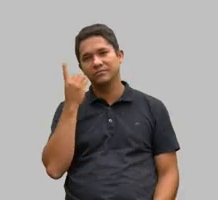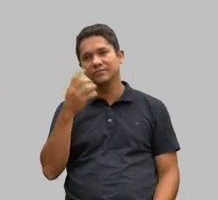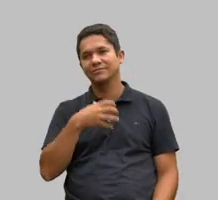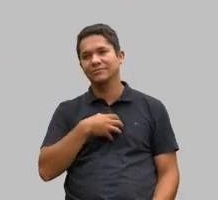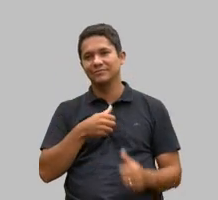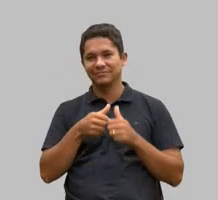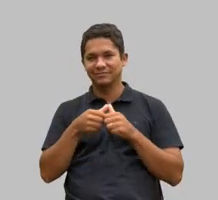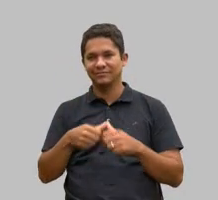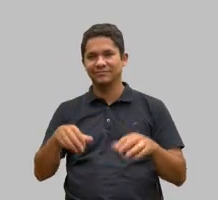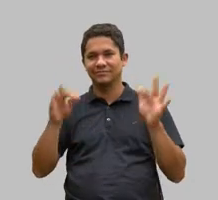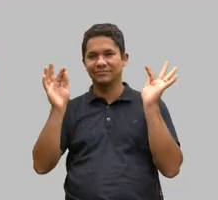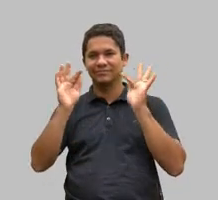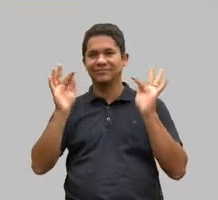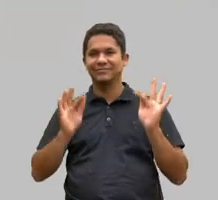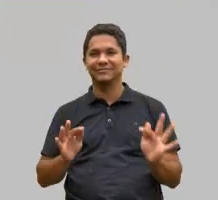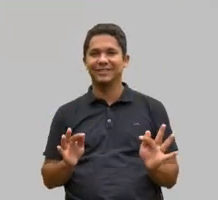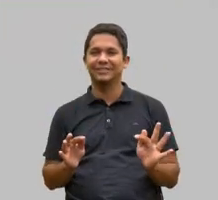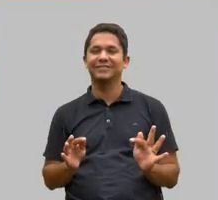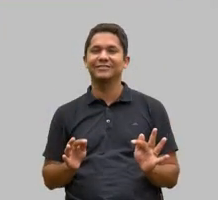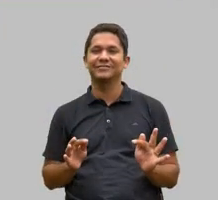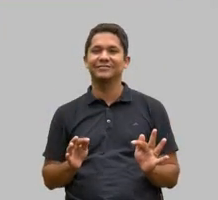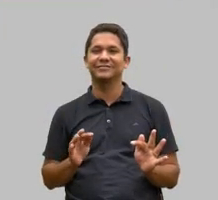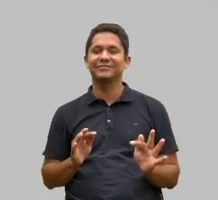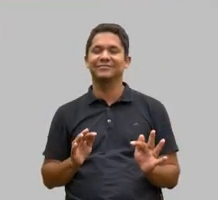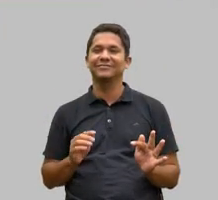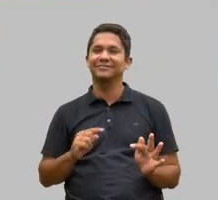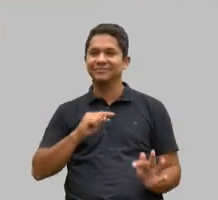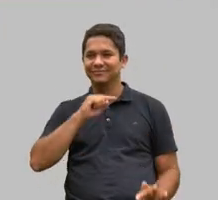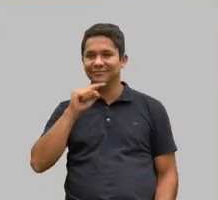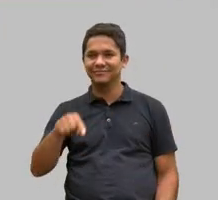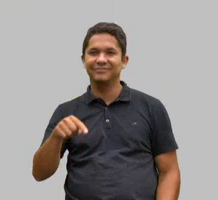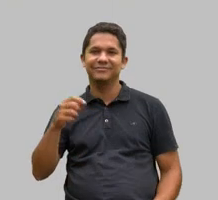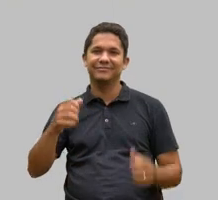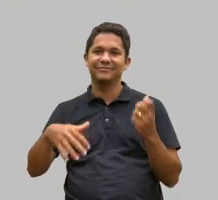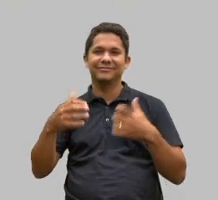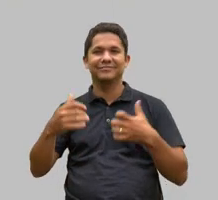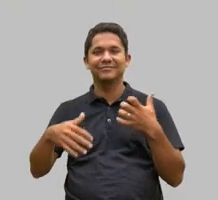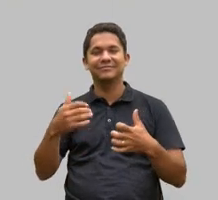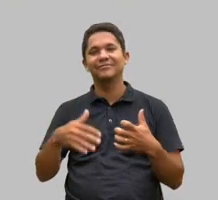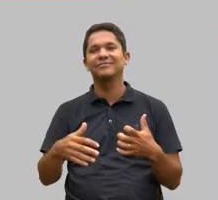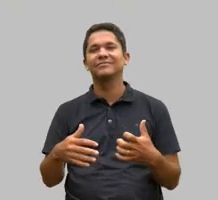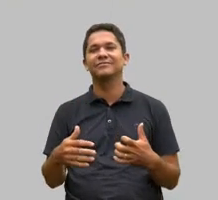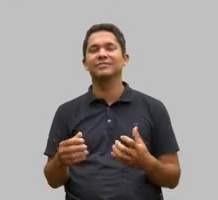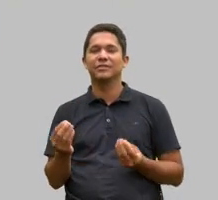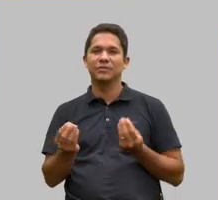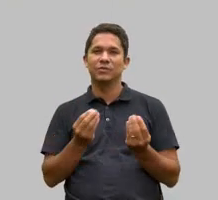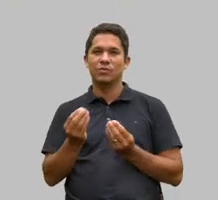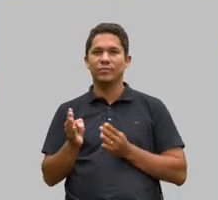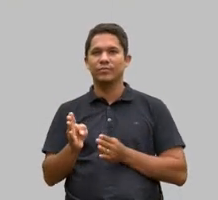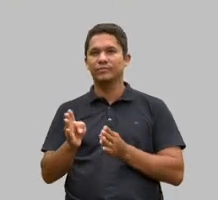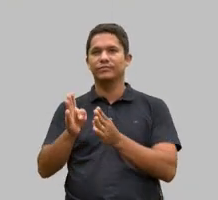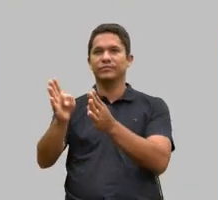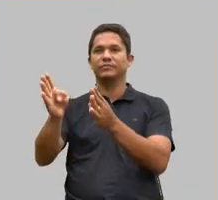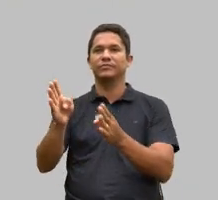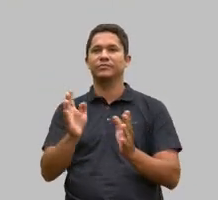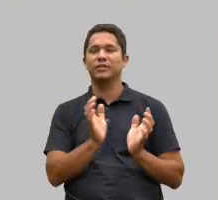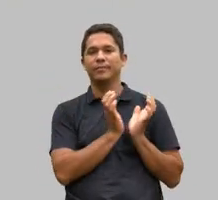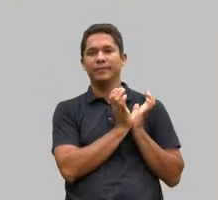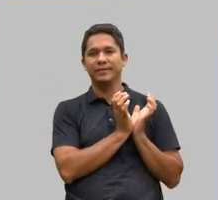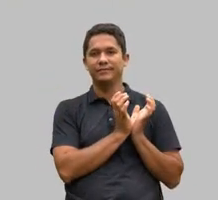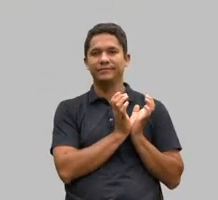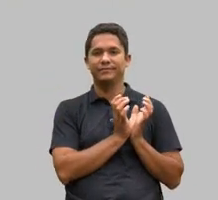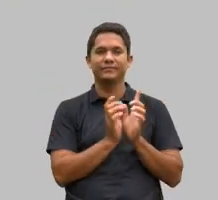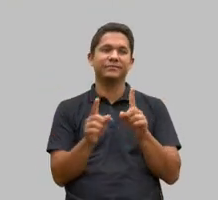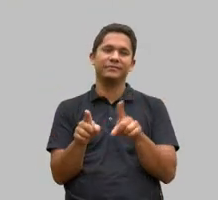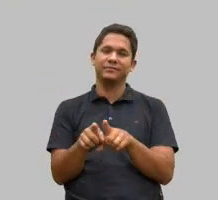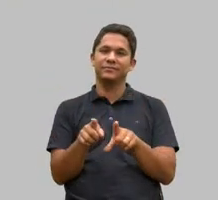estar aqui hoje podendo falar da beleza desse caminhar da Pai e que cada vez